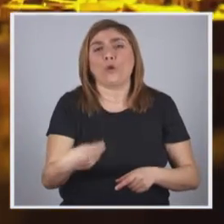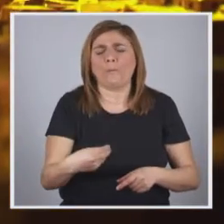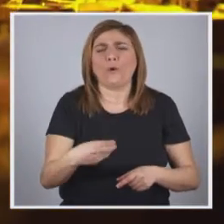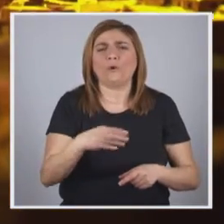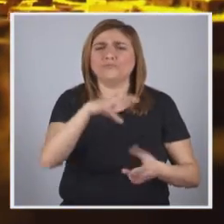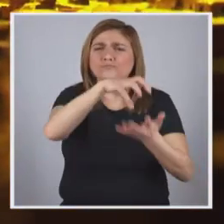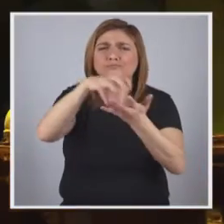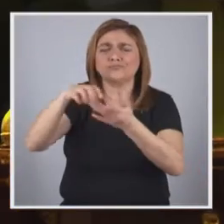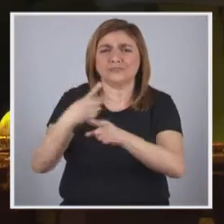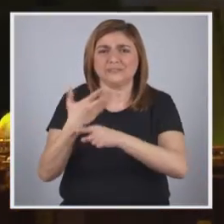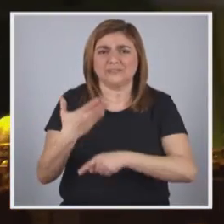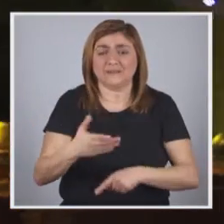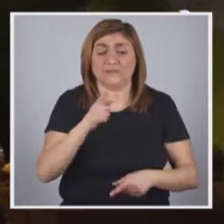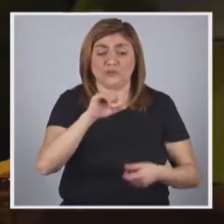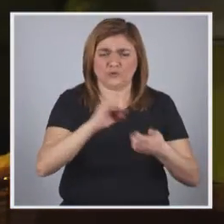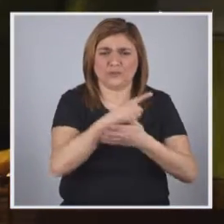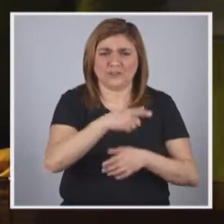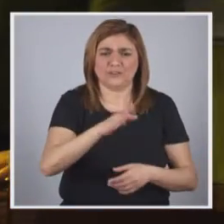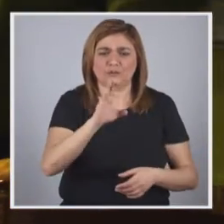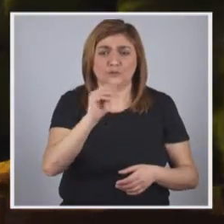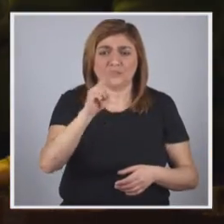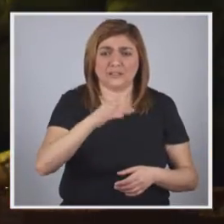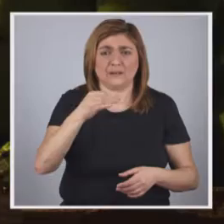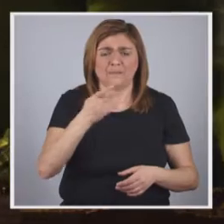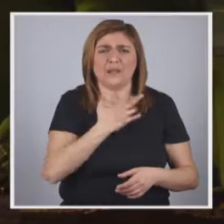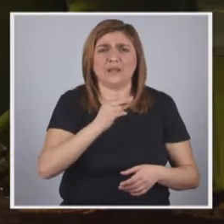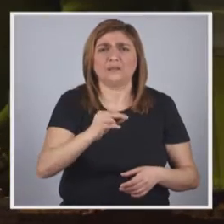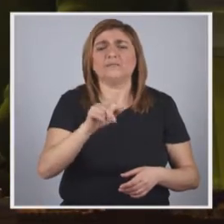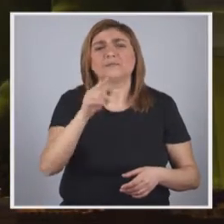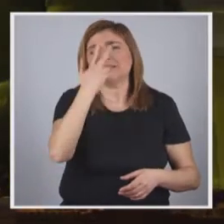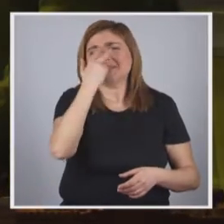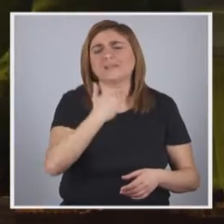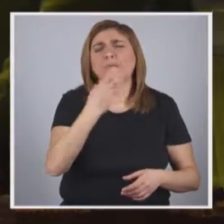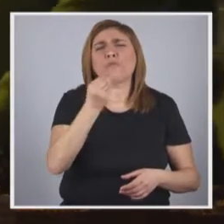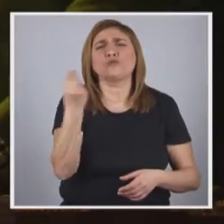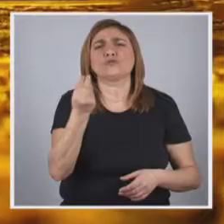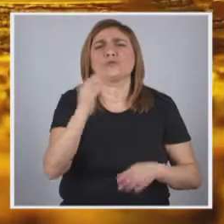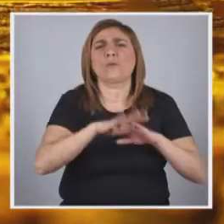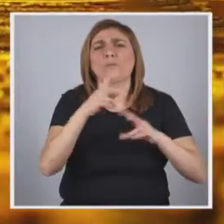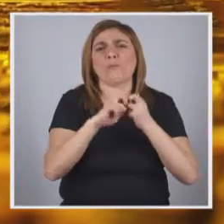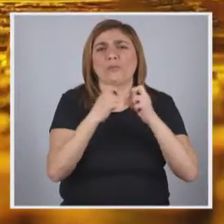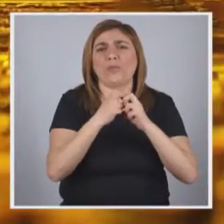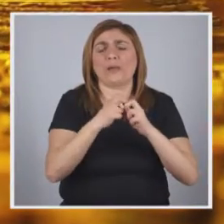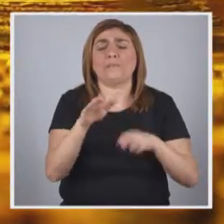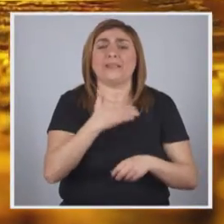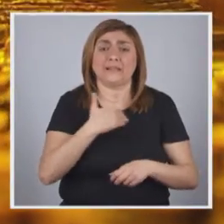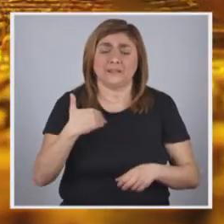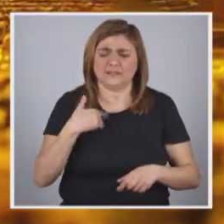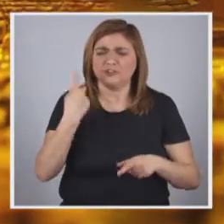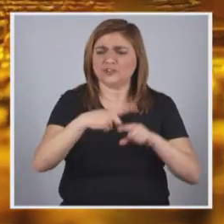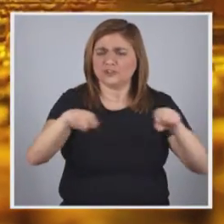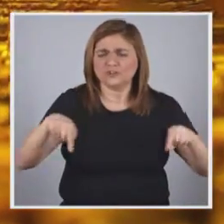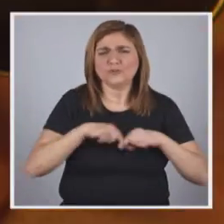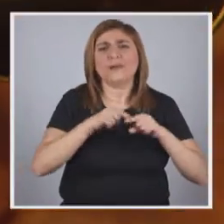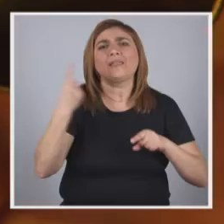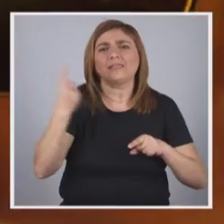Para o jornalista José Pedro González, que ficou cego muito jovem devido a um problema de saúde, este é um espaço único que todos